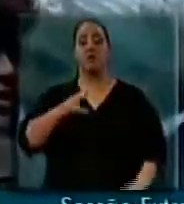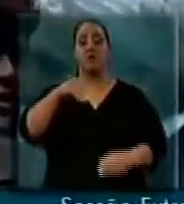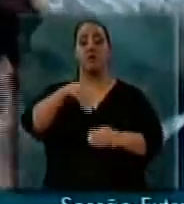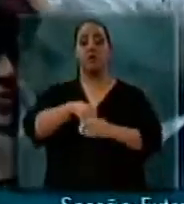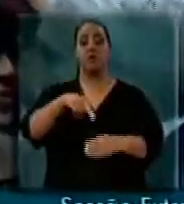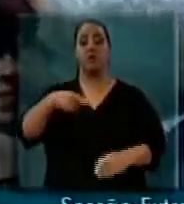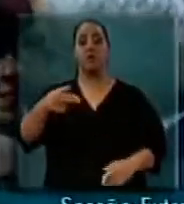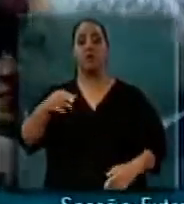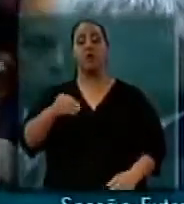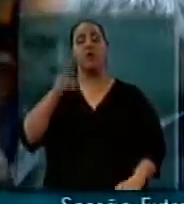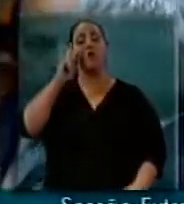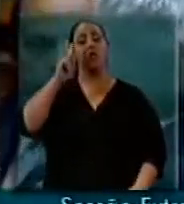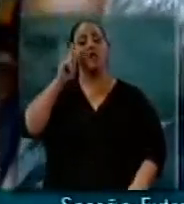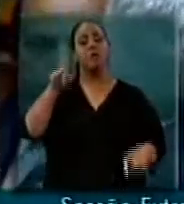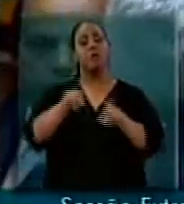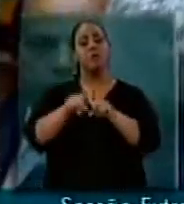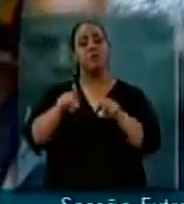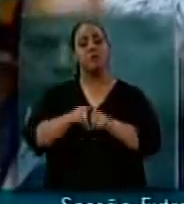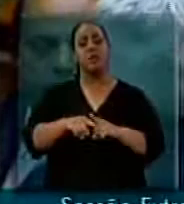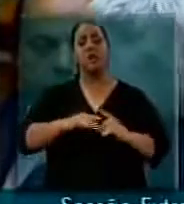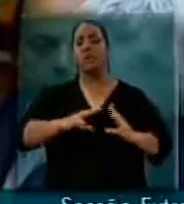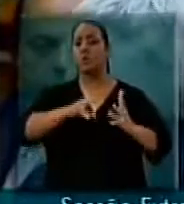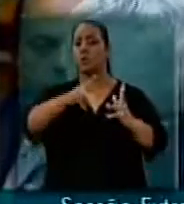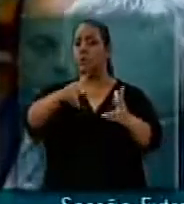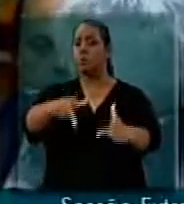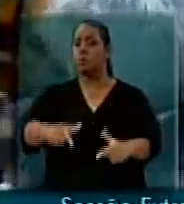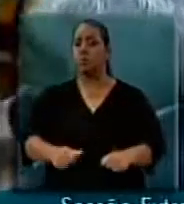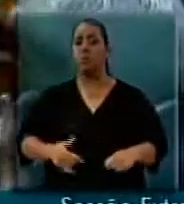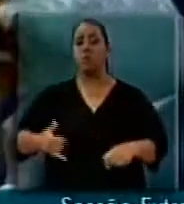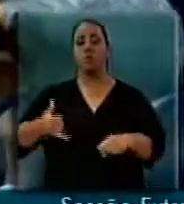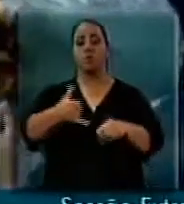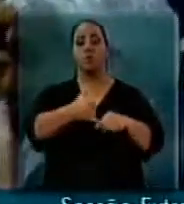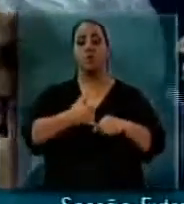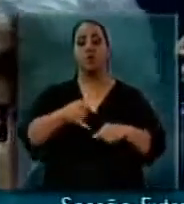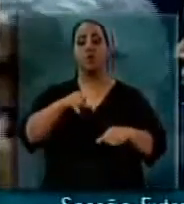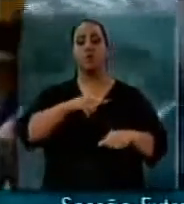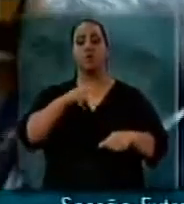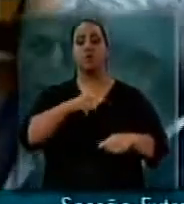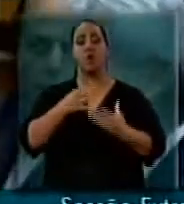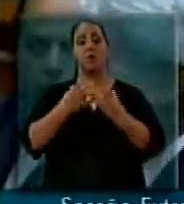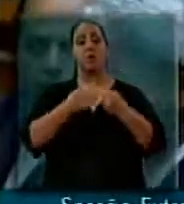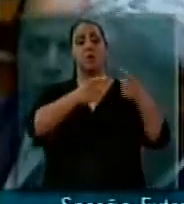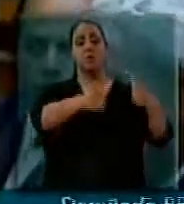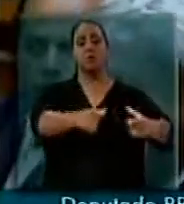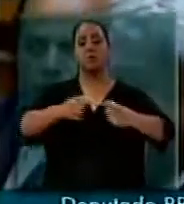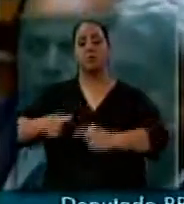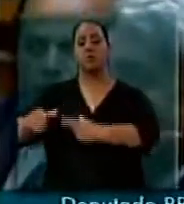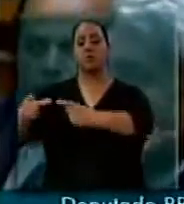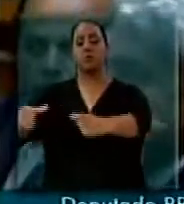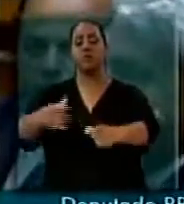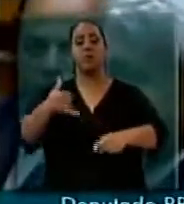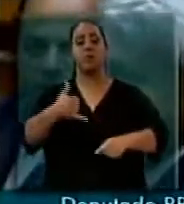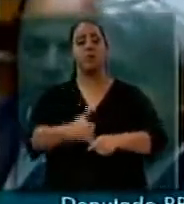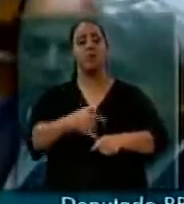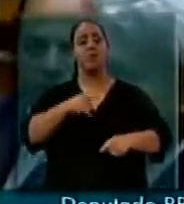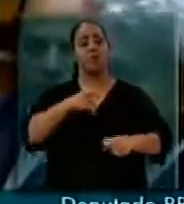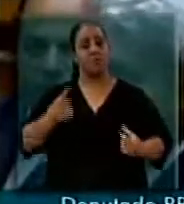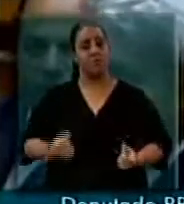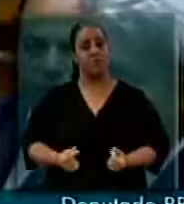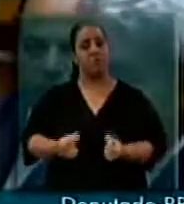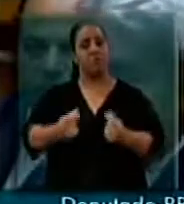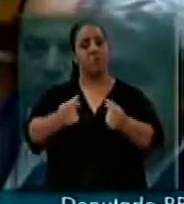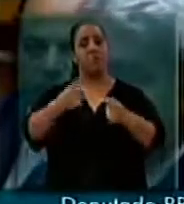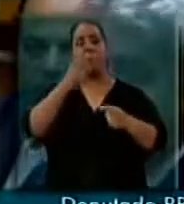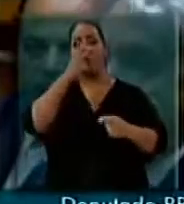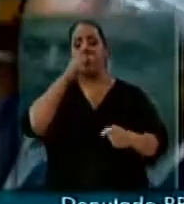e lembra que a realidade mundial na indústria do petróleo é onde existem grandes reservas de petróleo, de alta produtividade, com